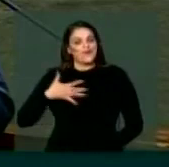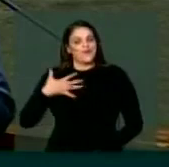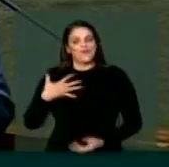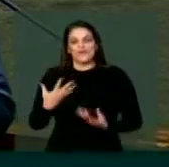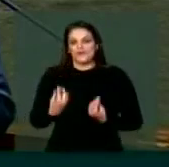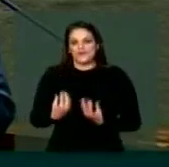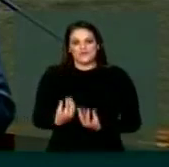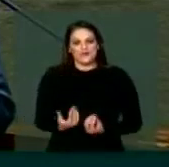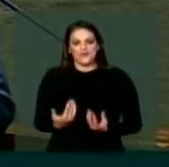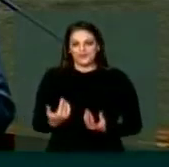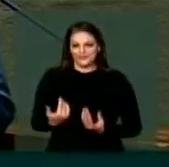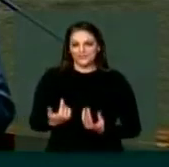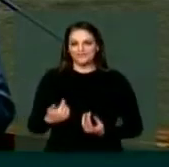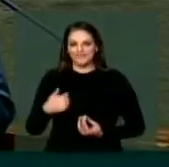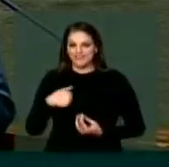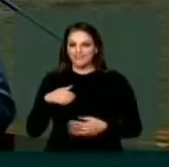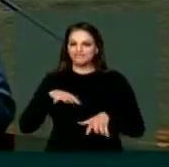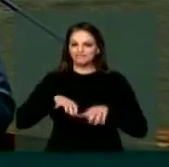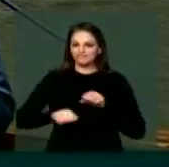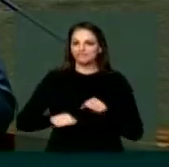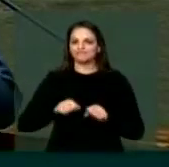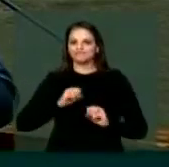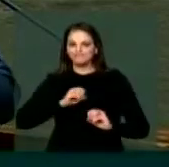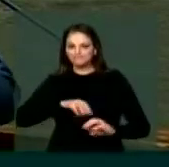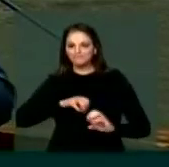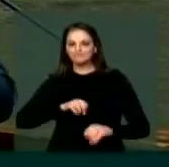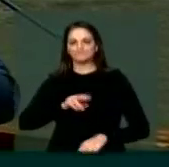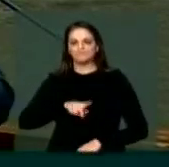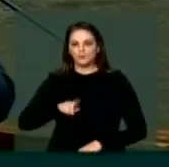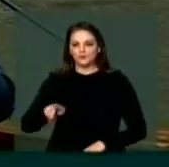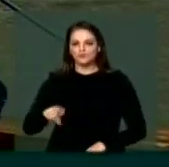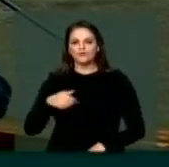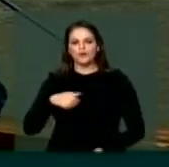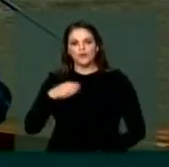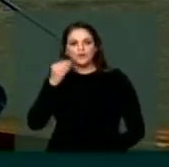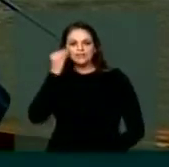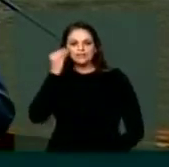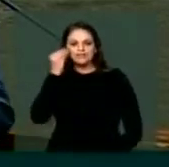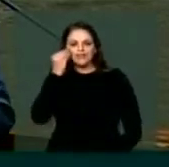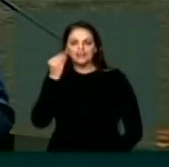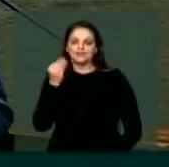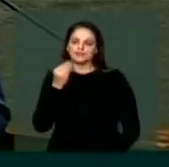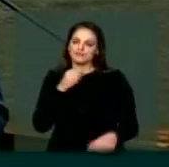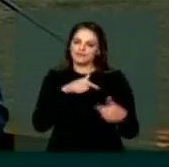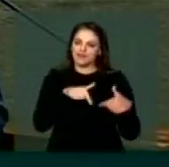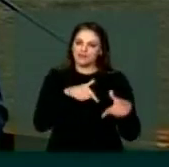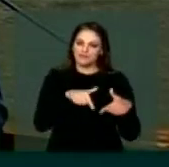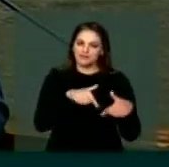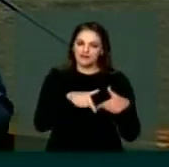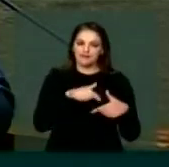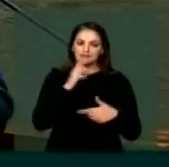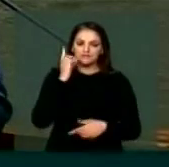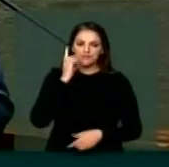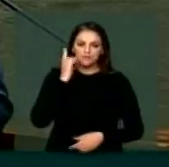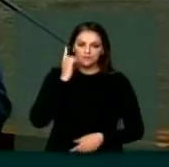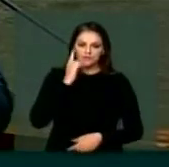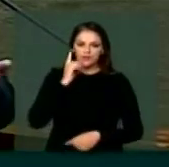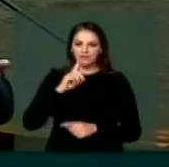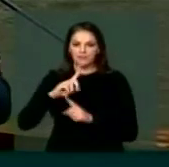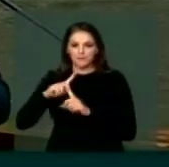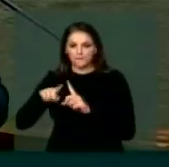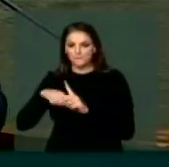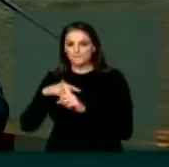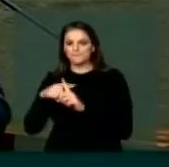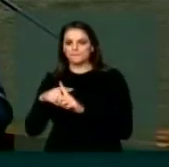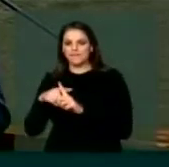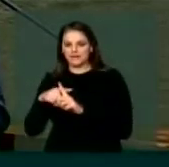orgulho, eu sou desta categoria e até tento, mesmo exercendo um mandato parlamentar, fazê-lo